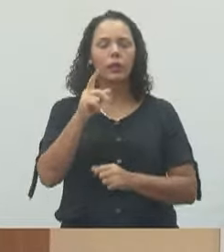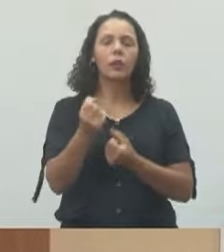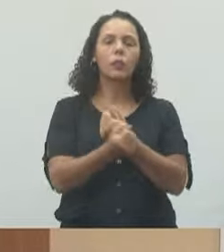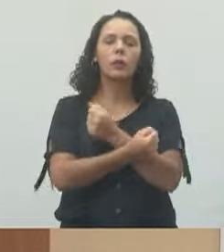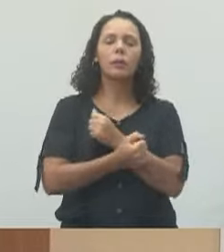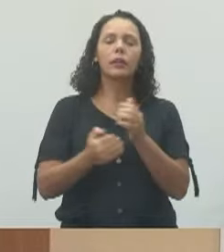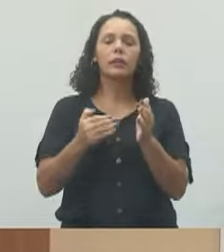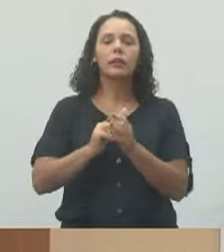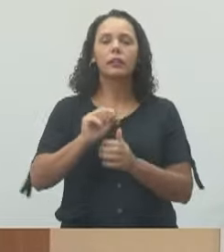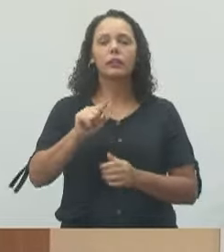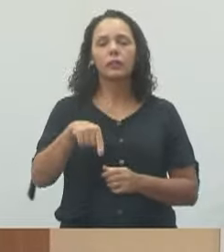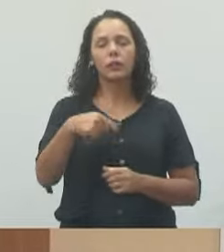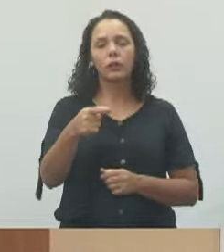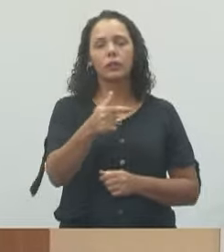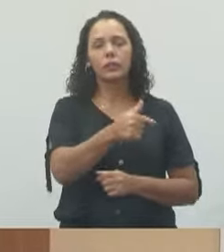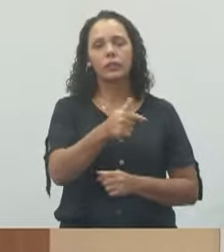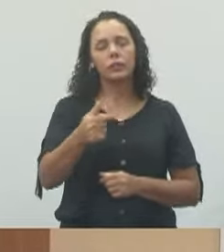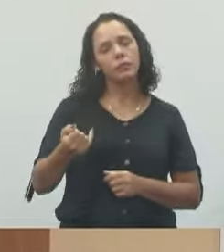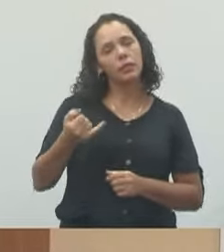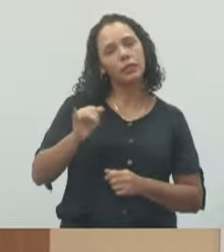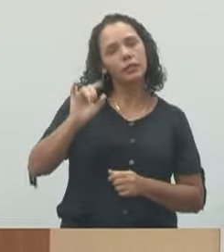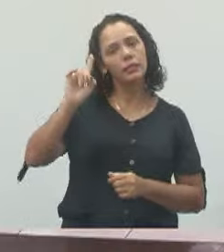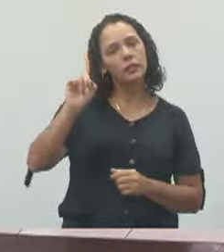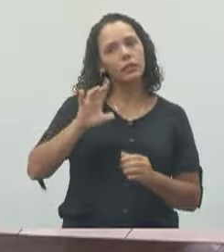até semana que vem, se Deus quiser.